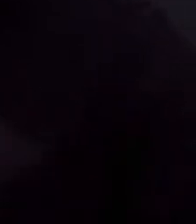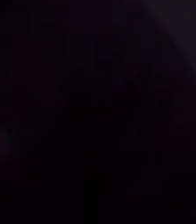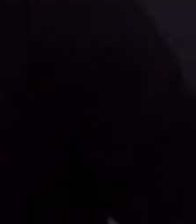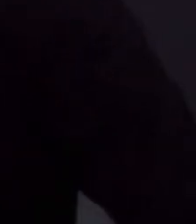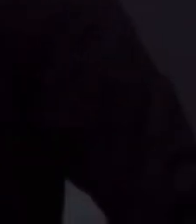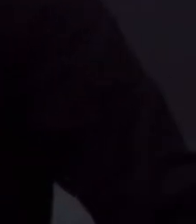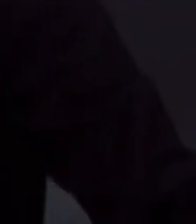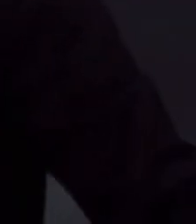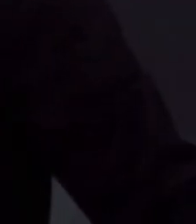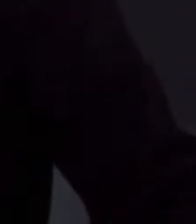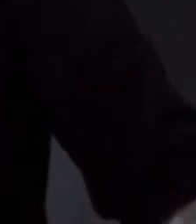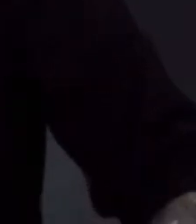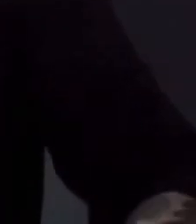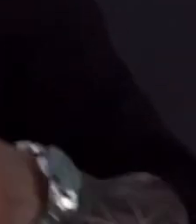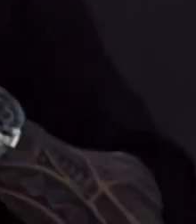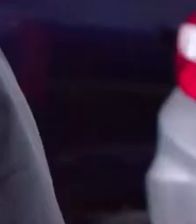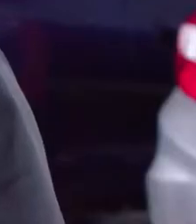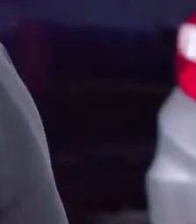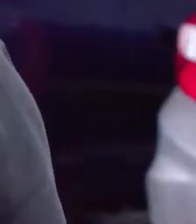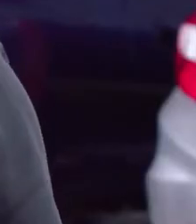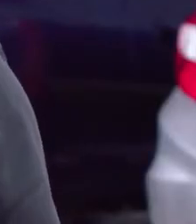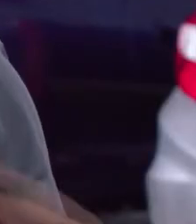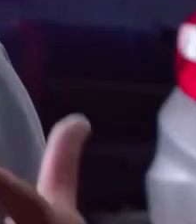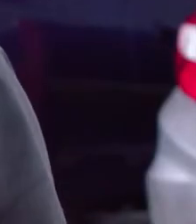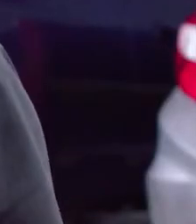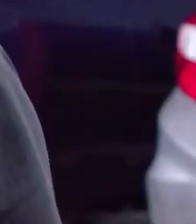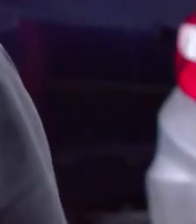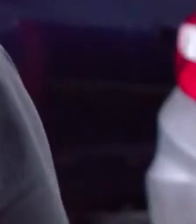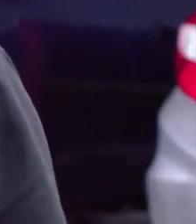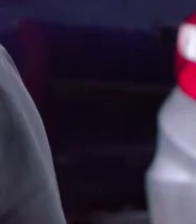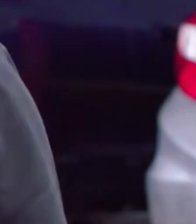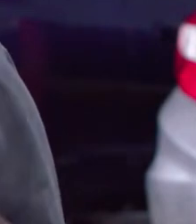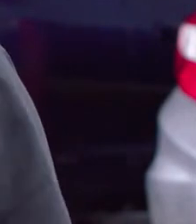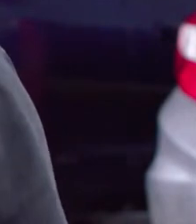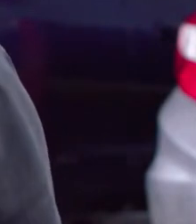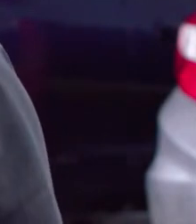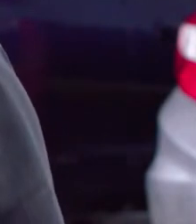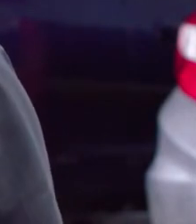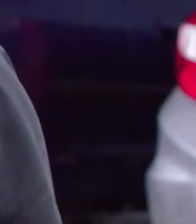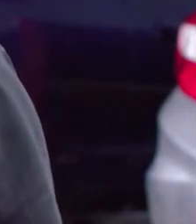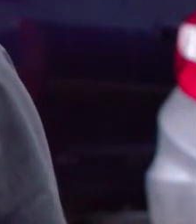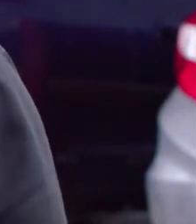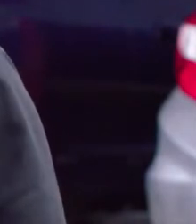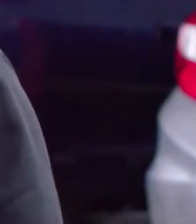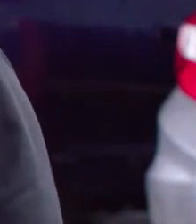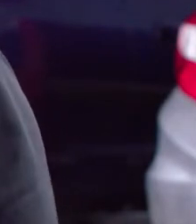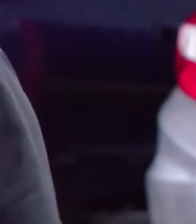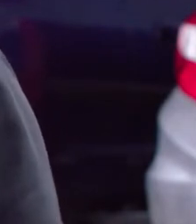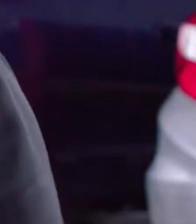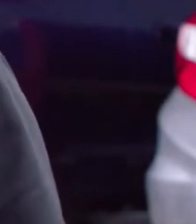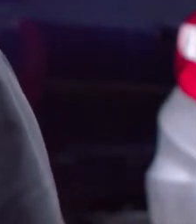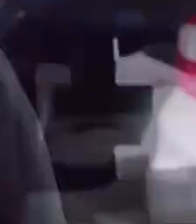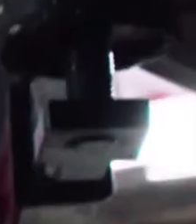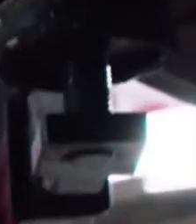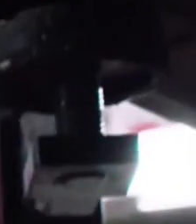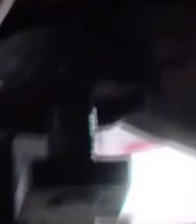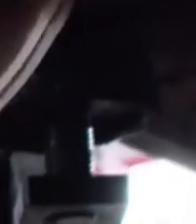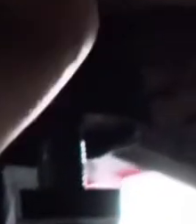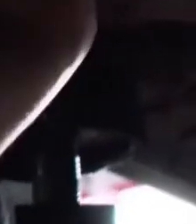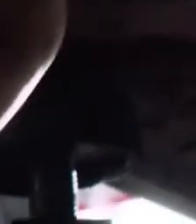realizando. Estou no caminho certo por isso. O sonho ajuda, mas a sua atitude tem que ser maior ainda.